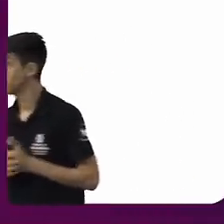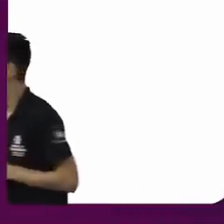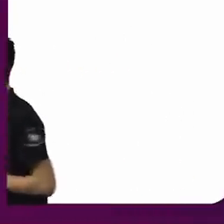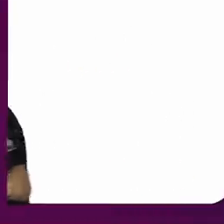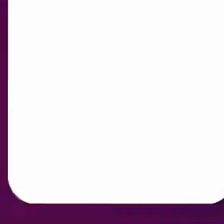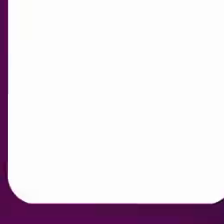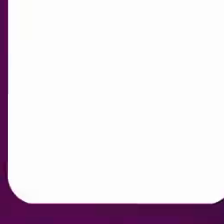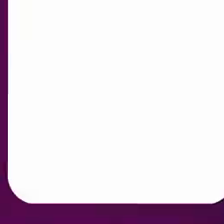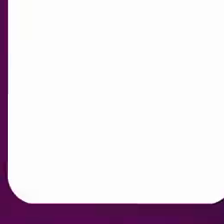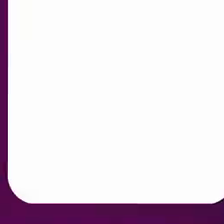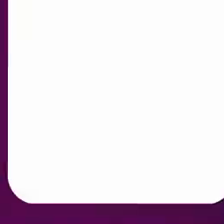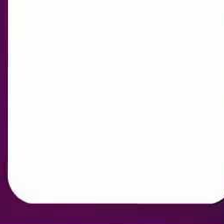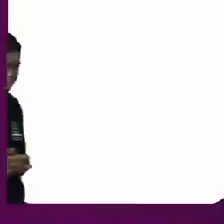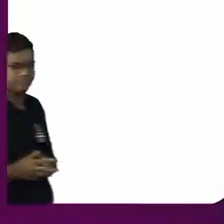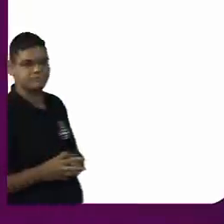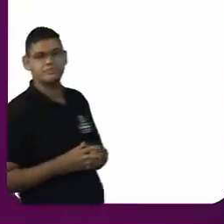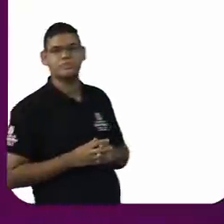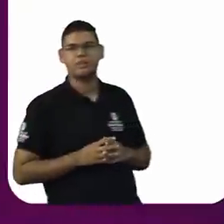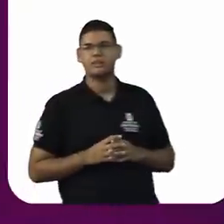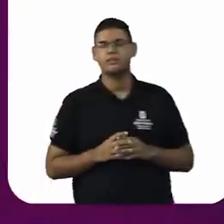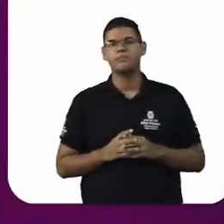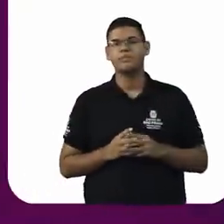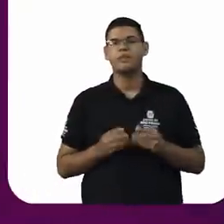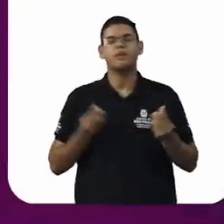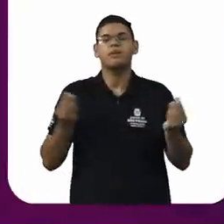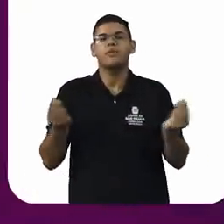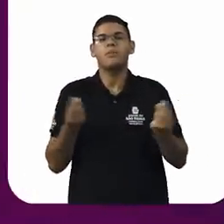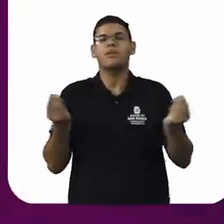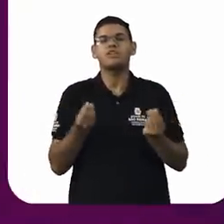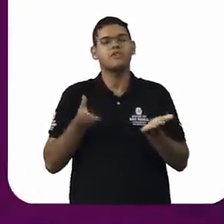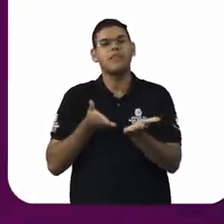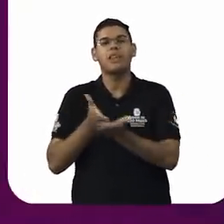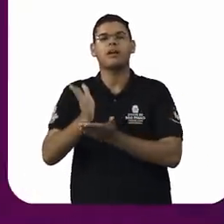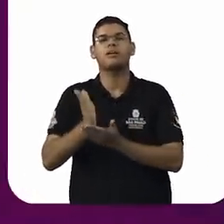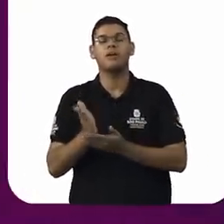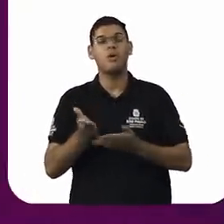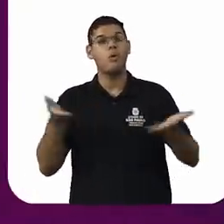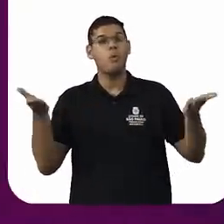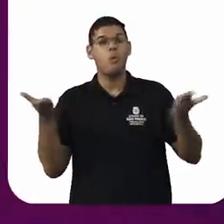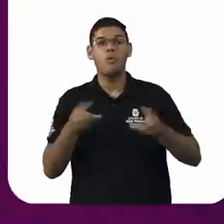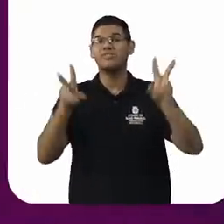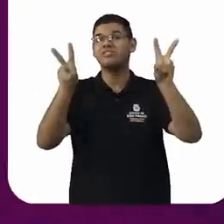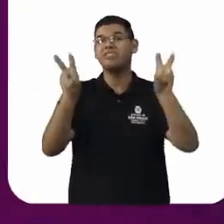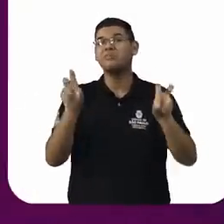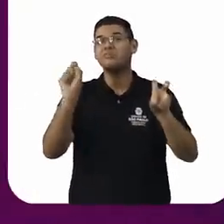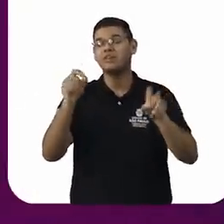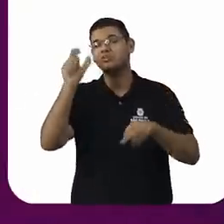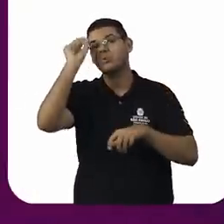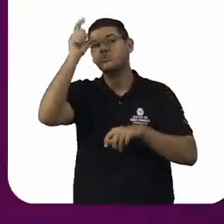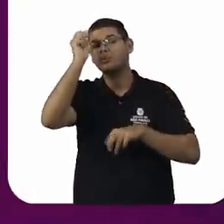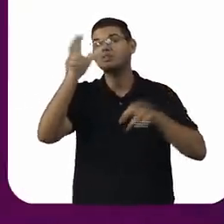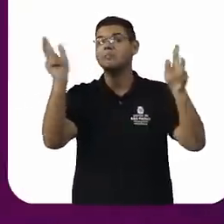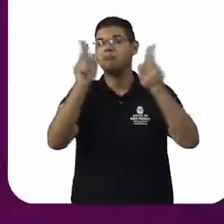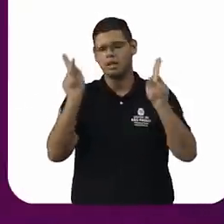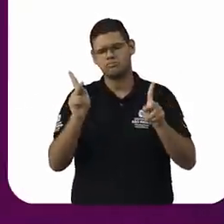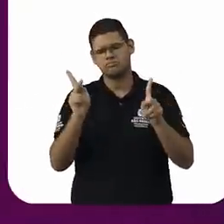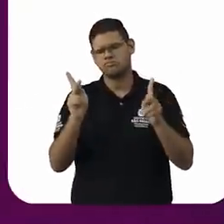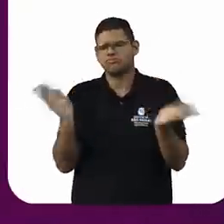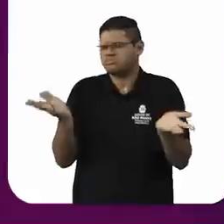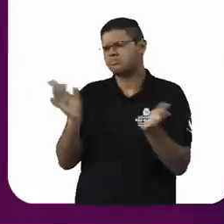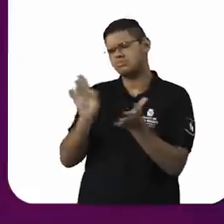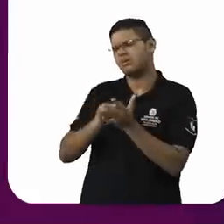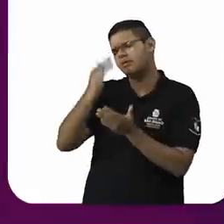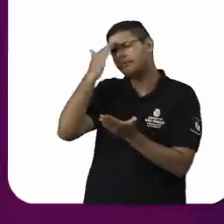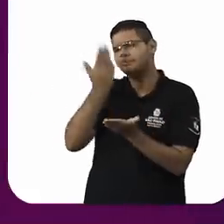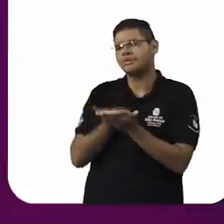vai promover... Hoje fala-se muito em cultura de paz. E está tudo bem para mim. De verdade, eu acredito. Como é que a gente vai